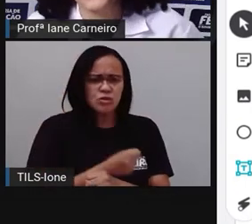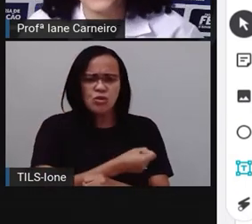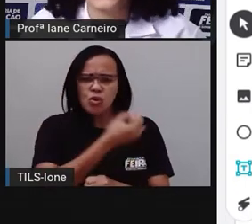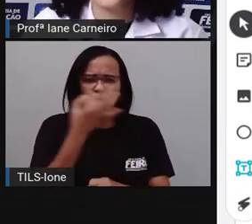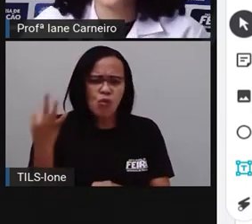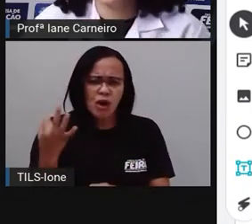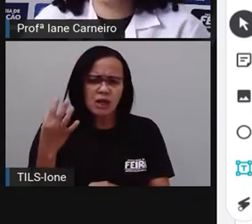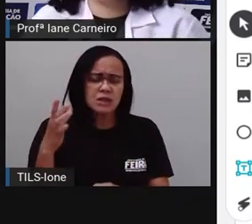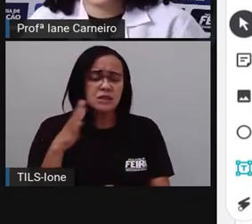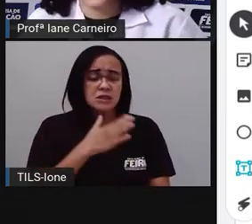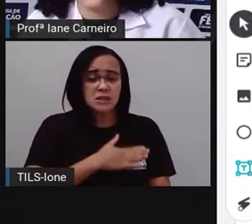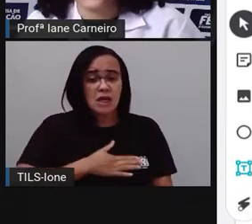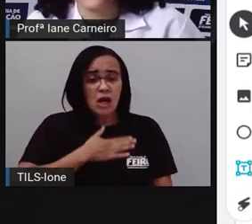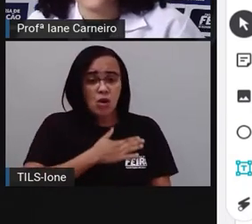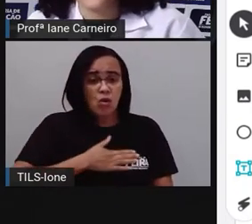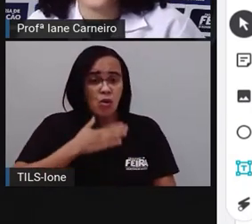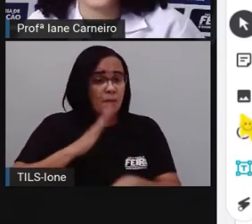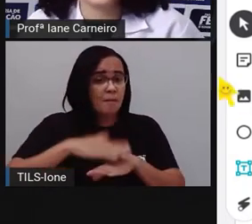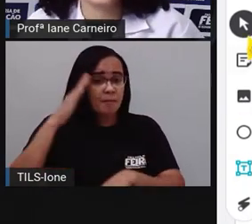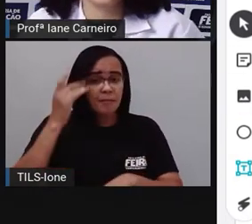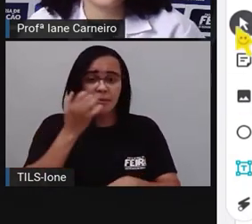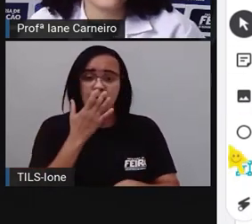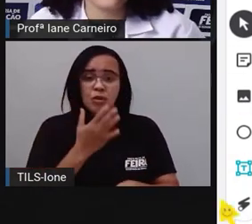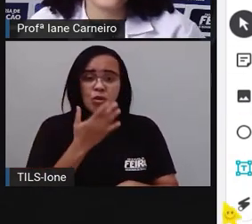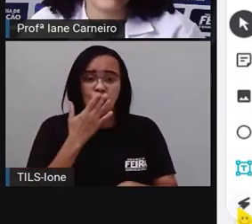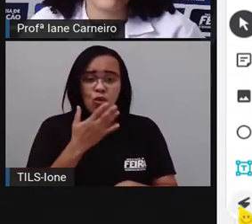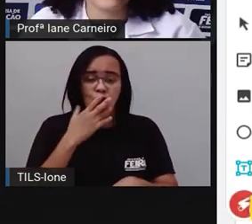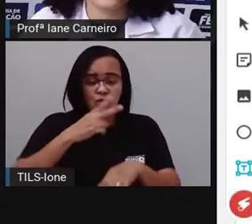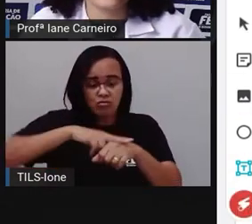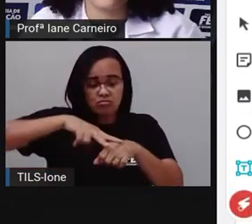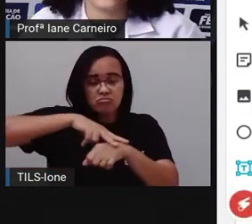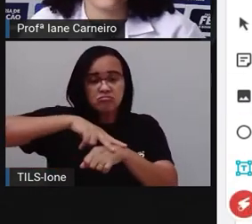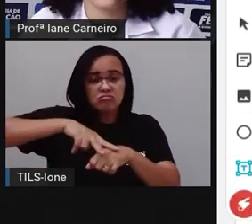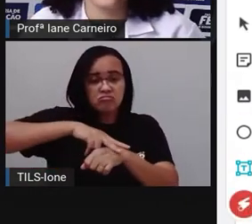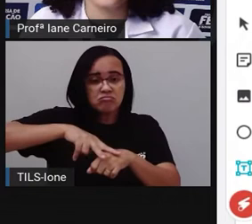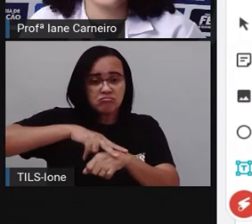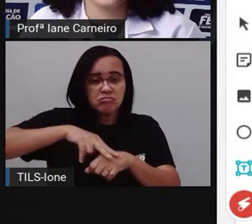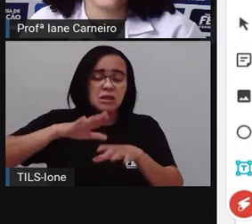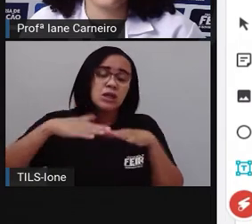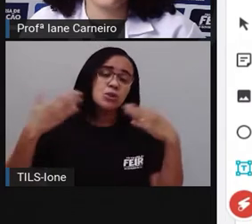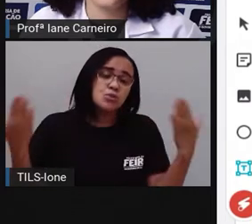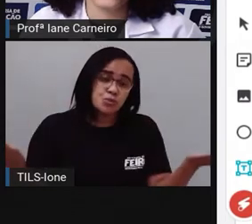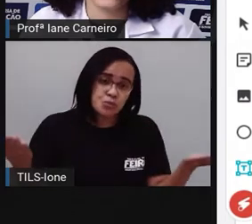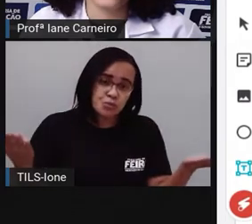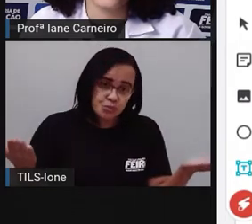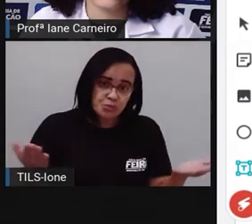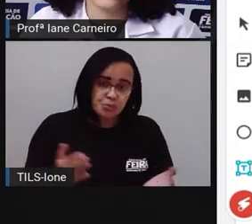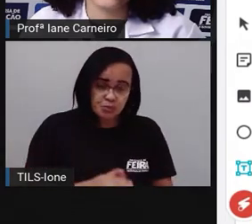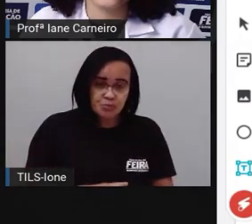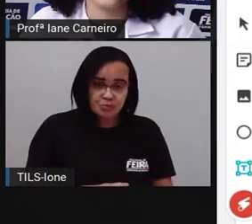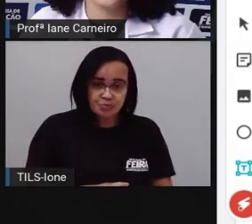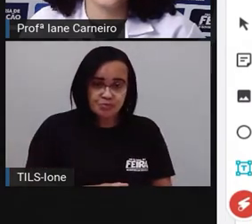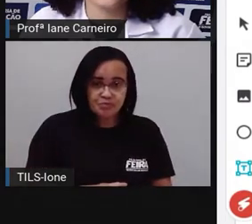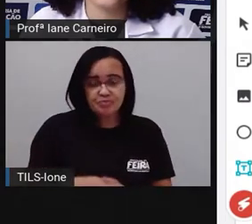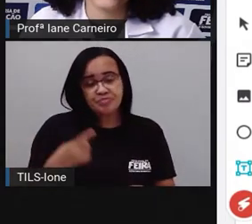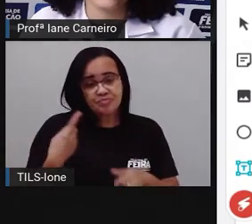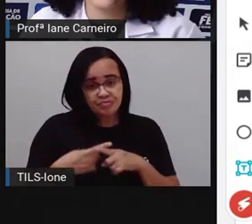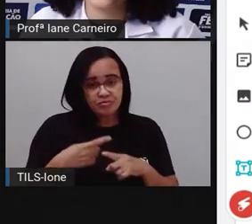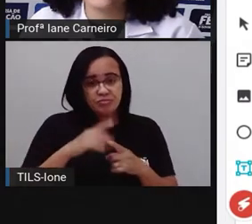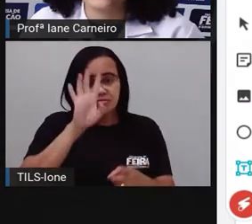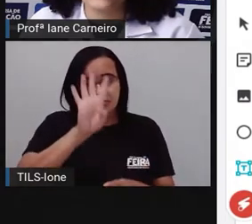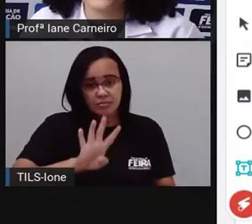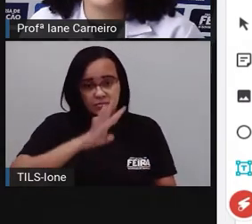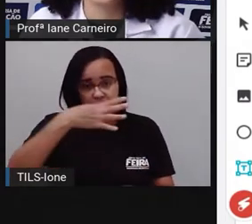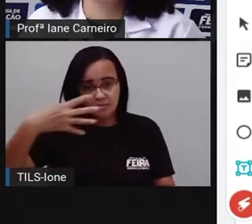Preferem a cor verde. Então, a gente vai observar aqui na tabela, Tem um verde aqui e outro verde aqui.